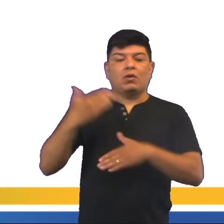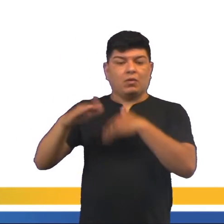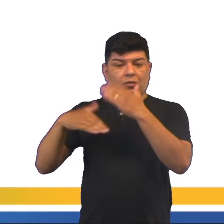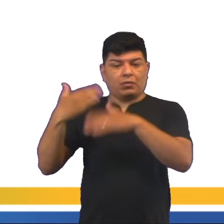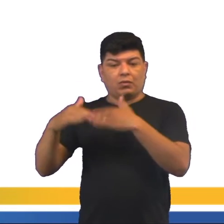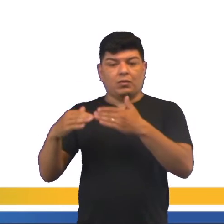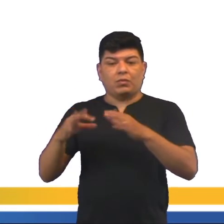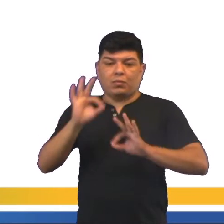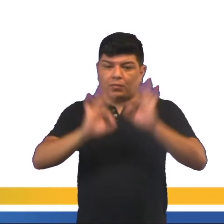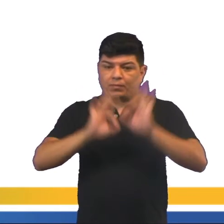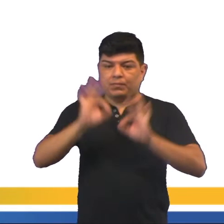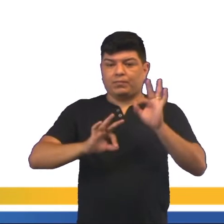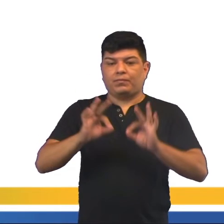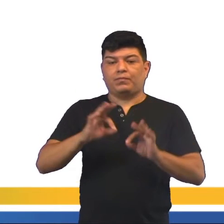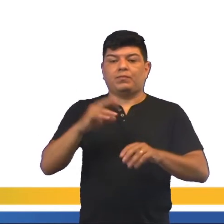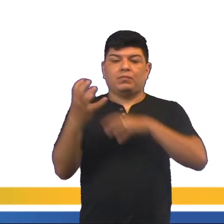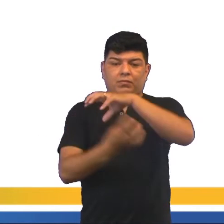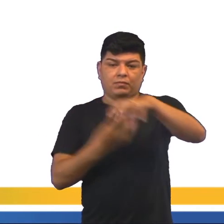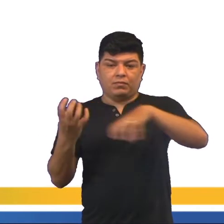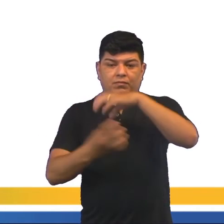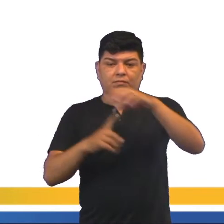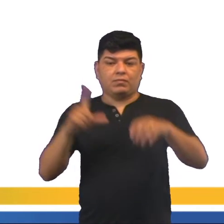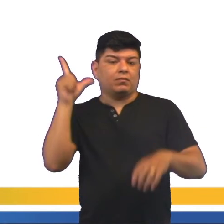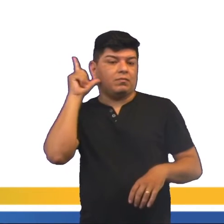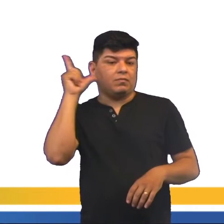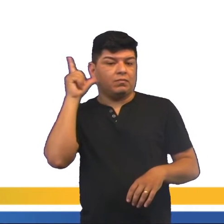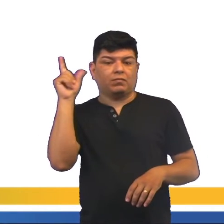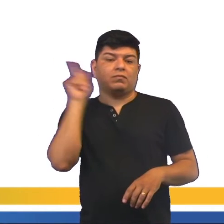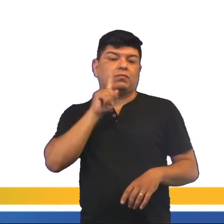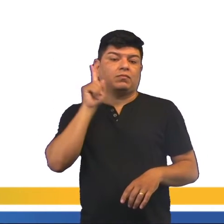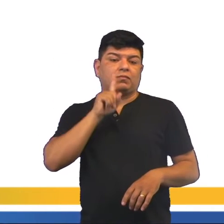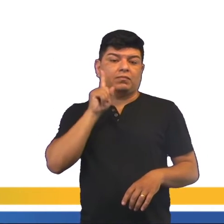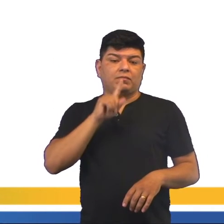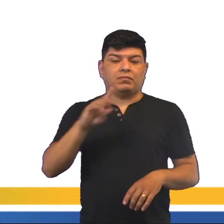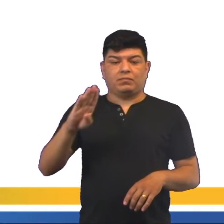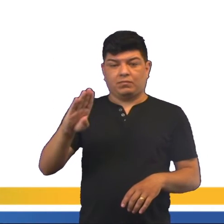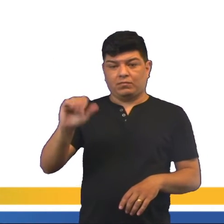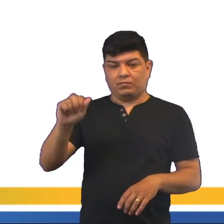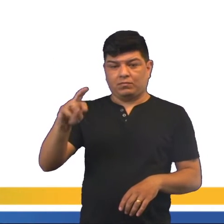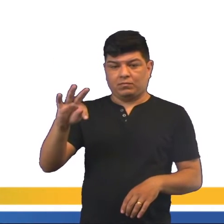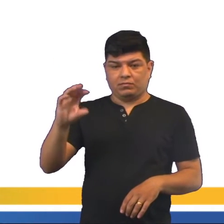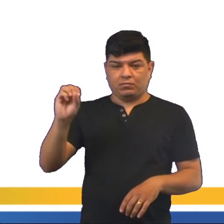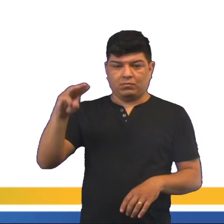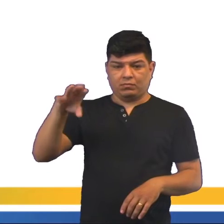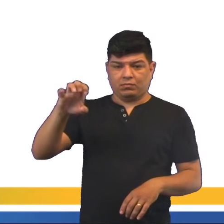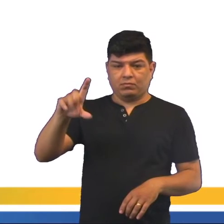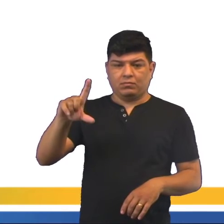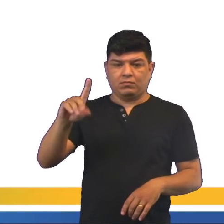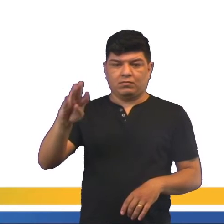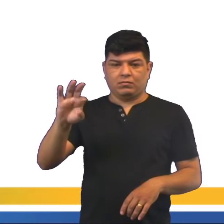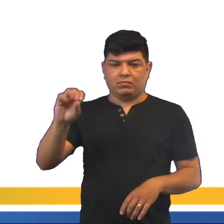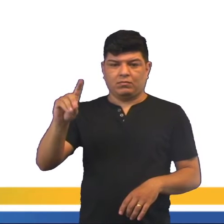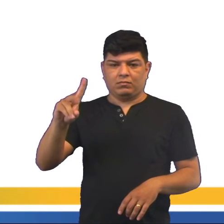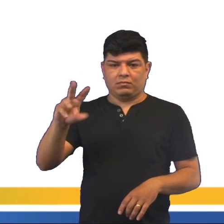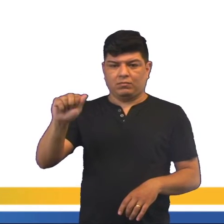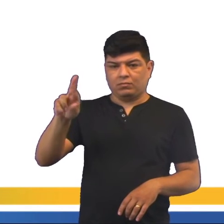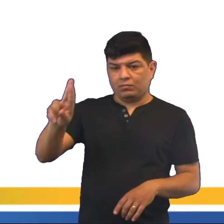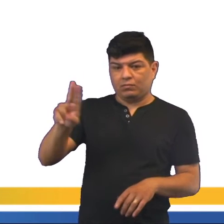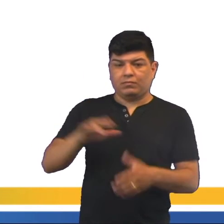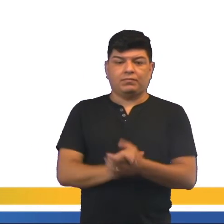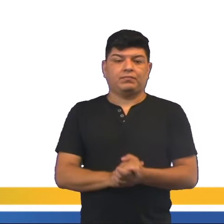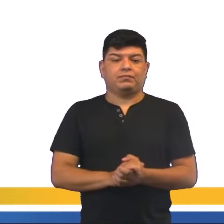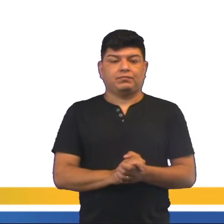processo coordenado pelos revolucionários latino-americanos como Bartolomé Mitre e Simão Bolívar. D.